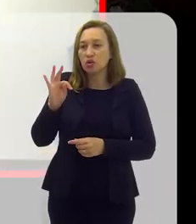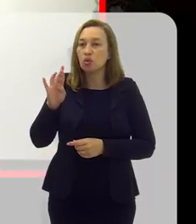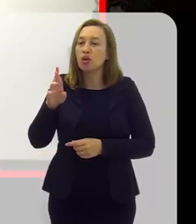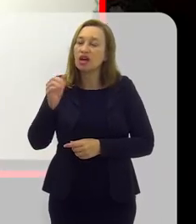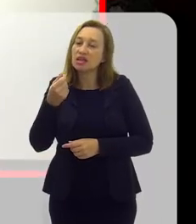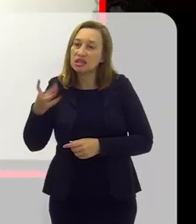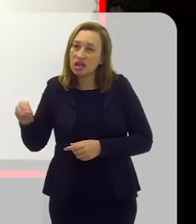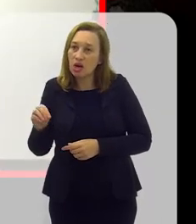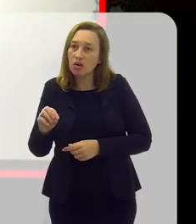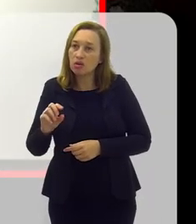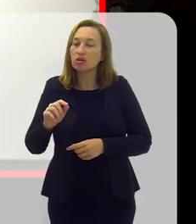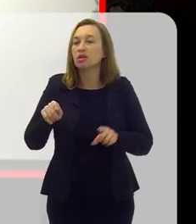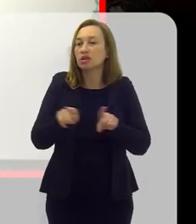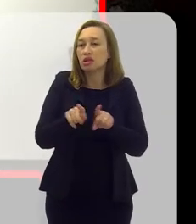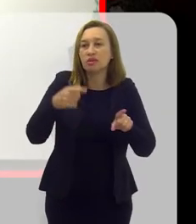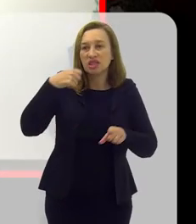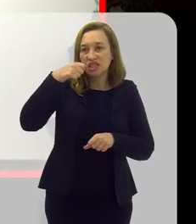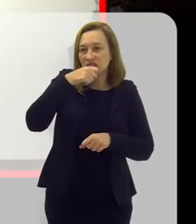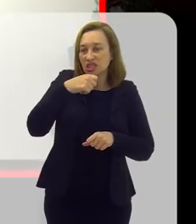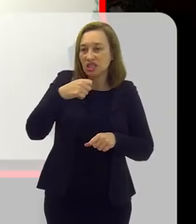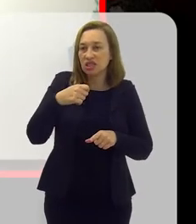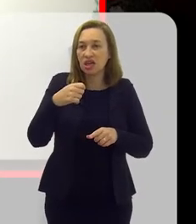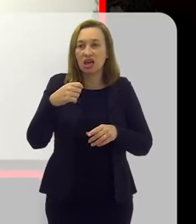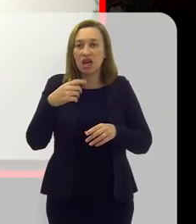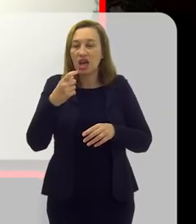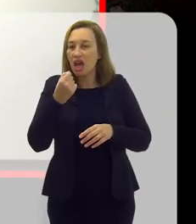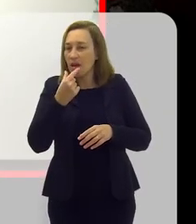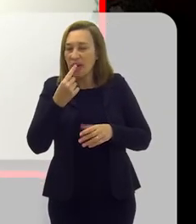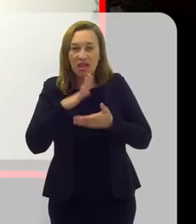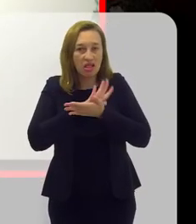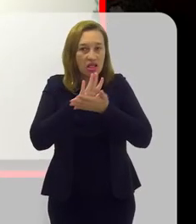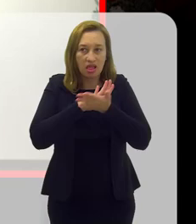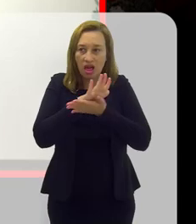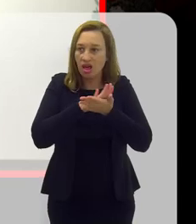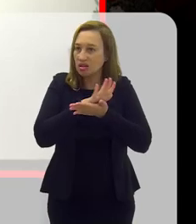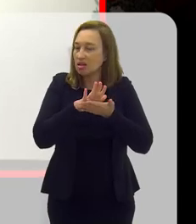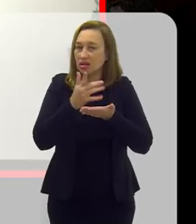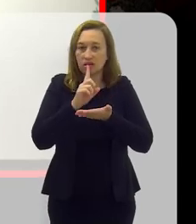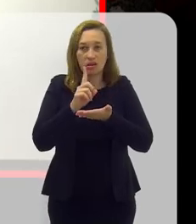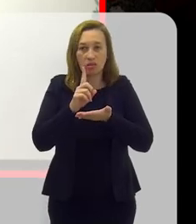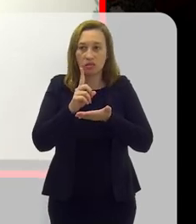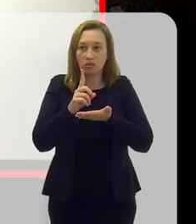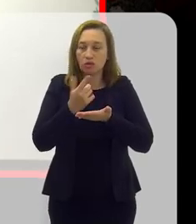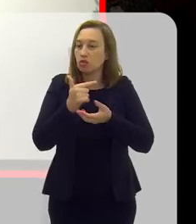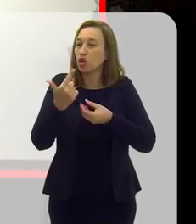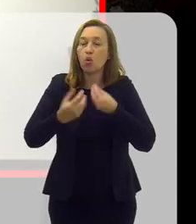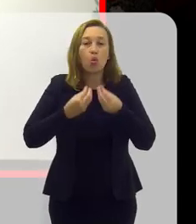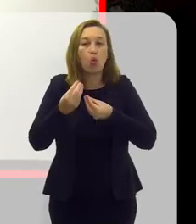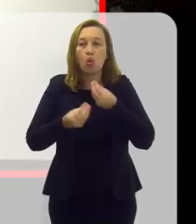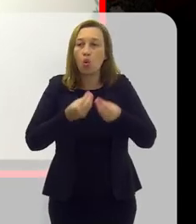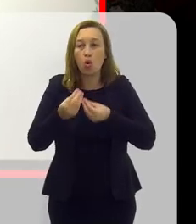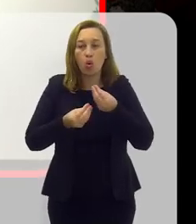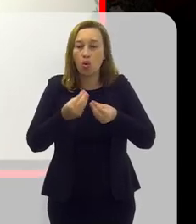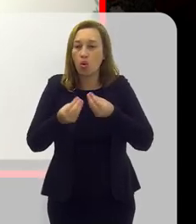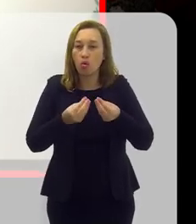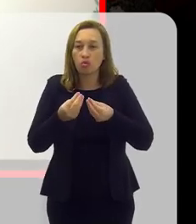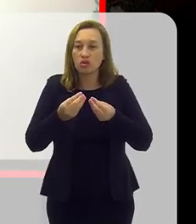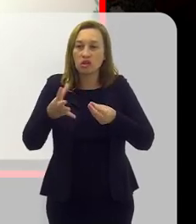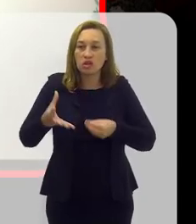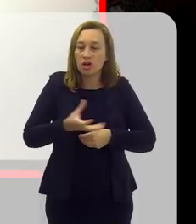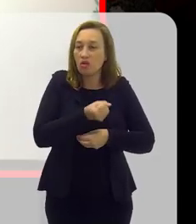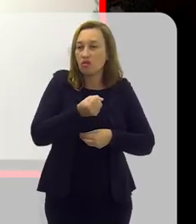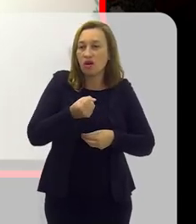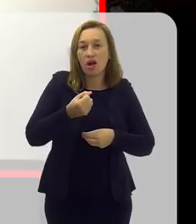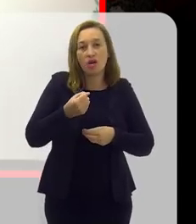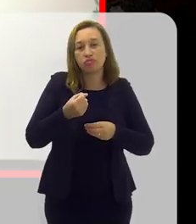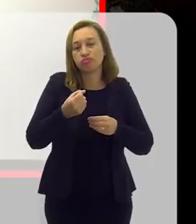existe... Exatamente. Tira cárie, queria escovar, passar remédio, não vai tirar a cárie. A gente não reverte, a gente não tem como produzir o dente de